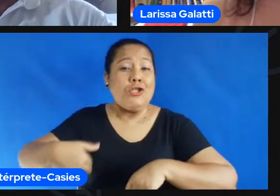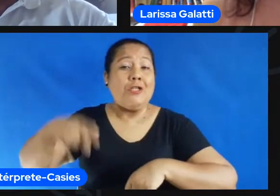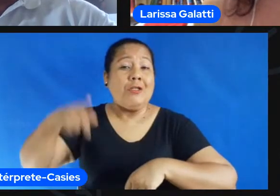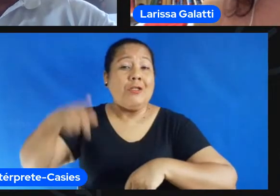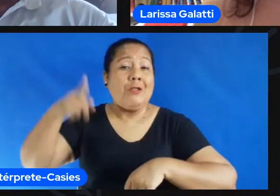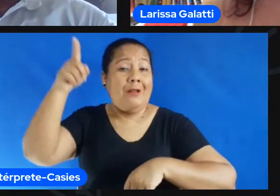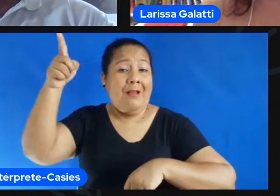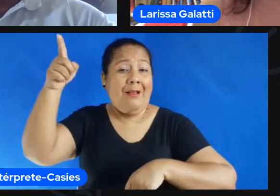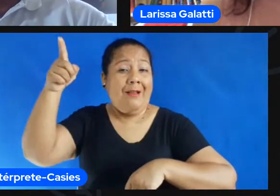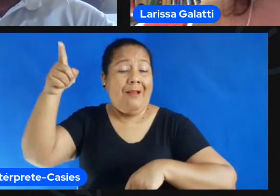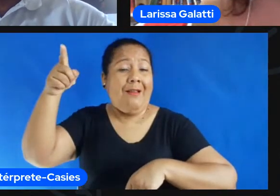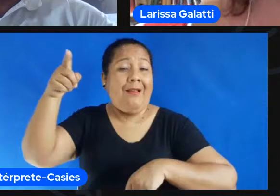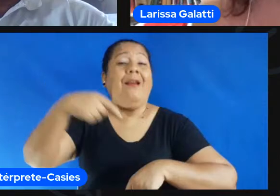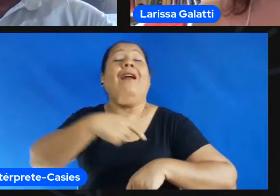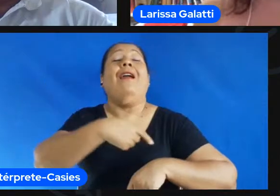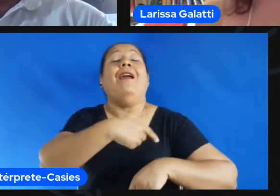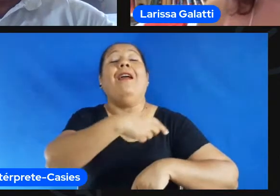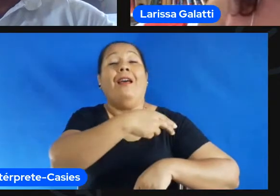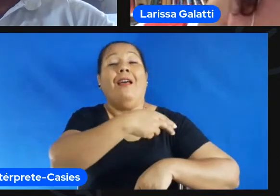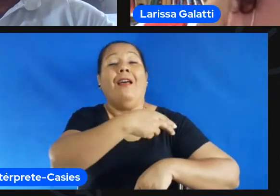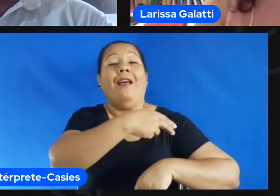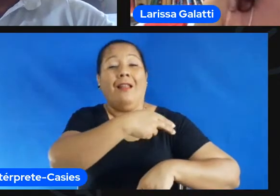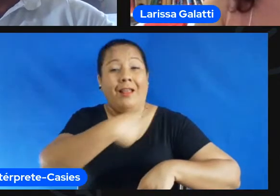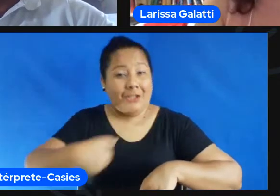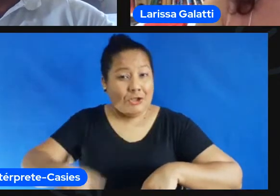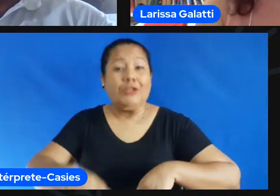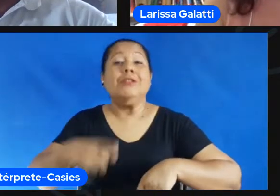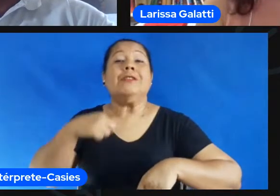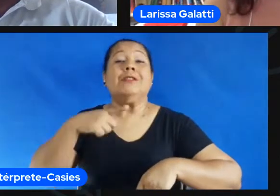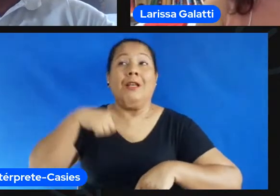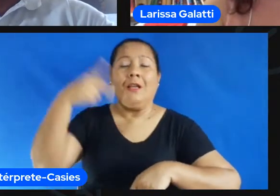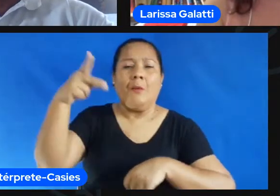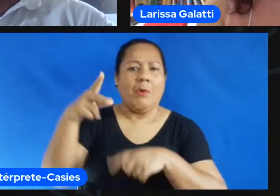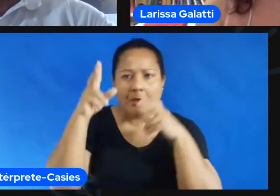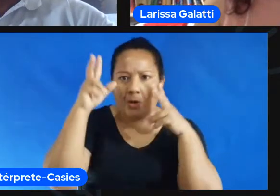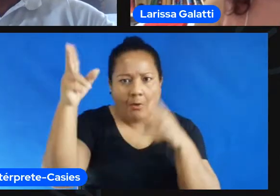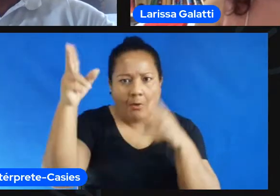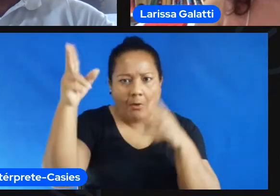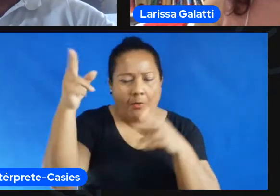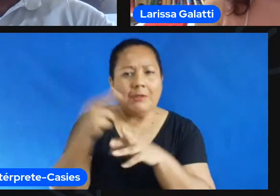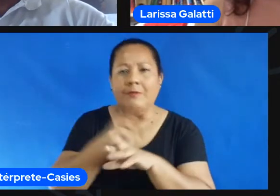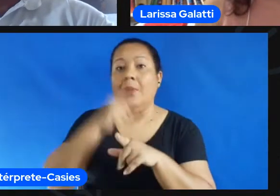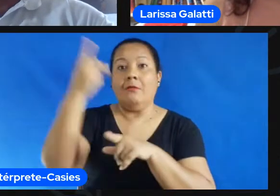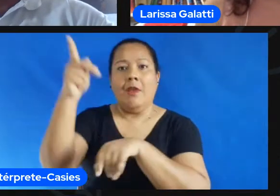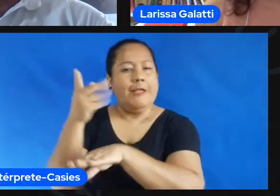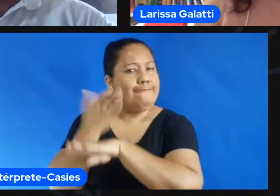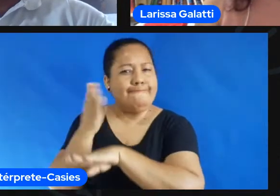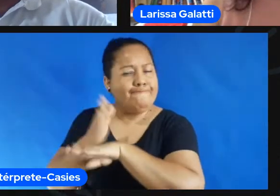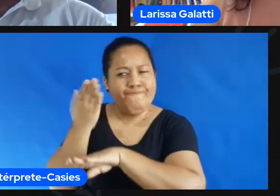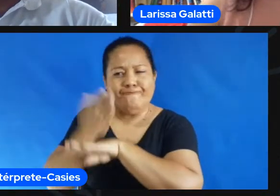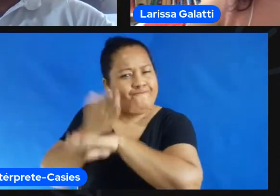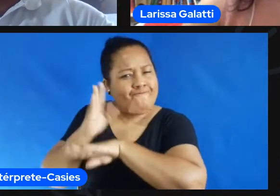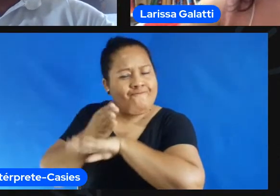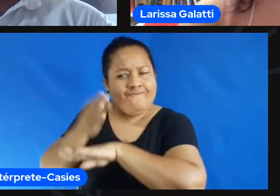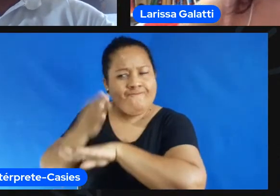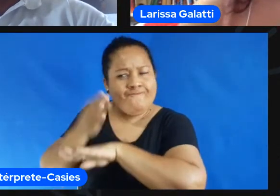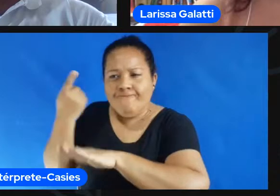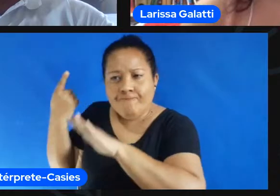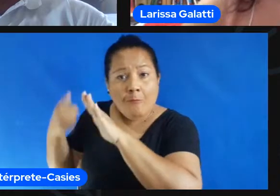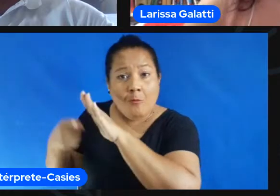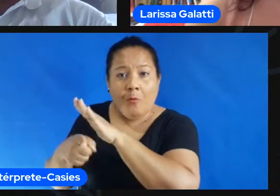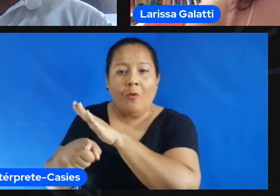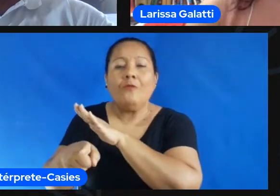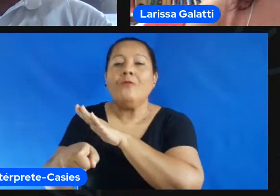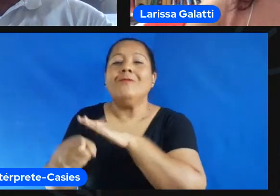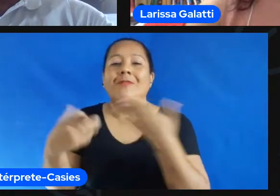não adianta porque a não vai ser melhor que os chineses né como é que a gente então estabelece outras formas então são alguns exemplos né o basquete por